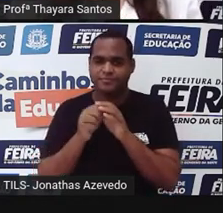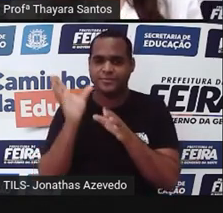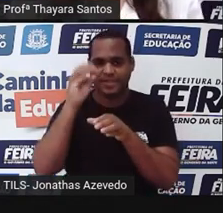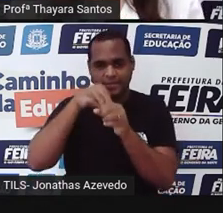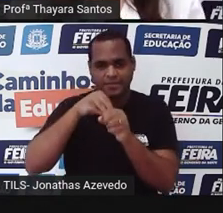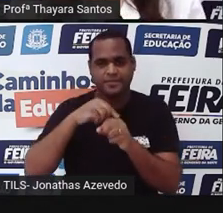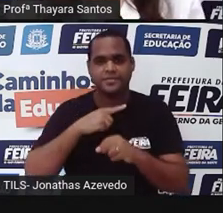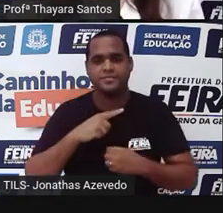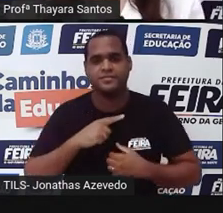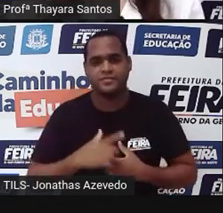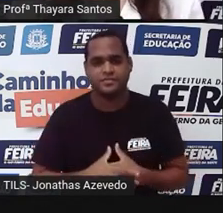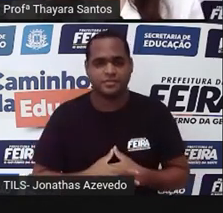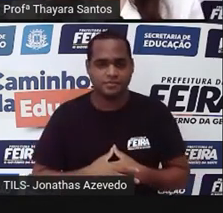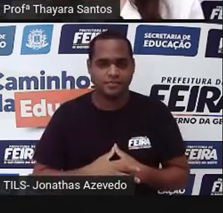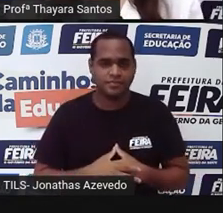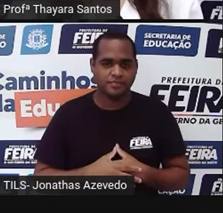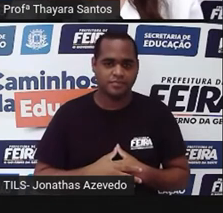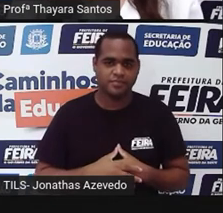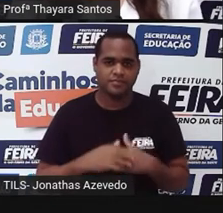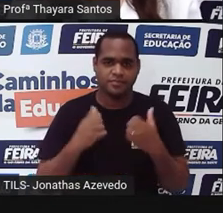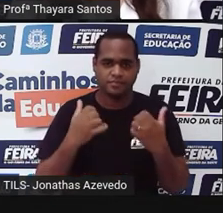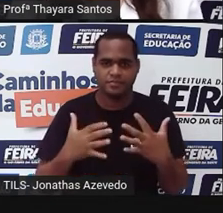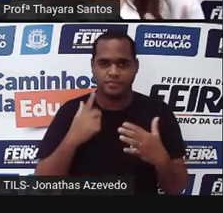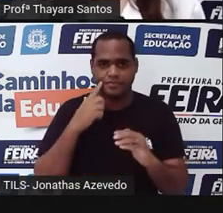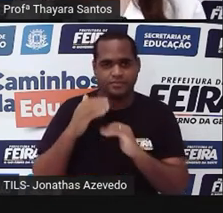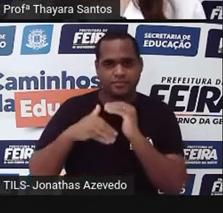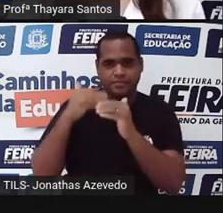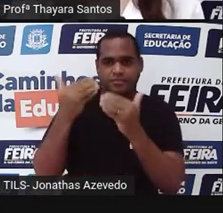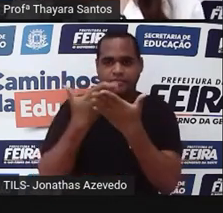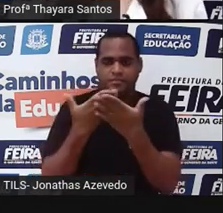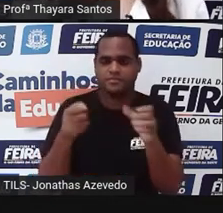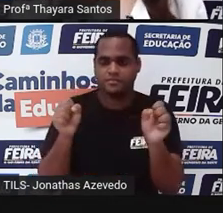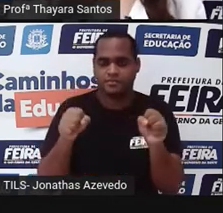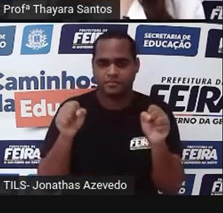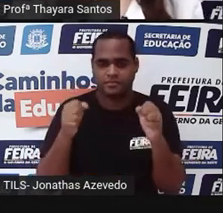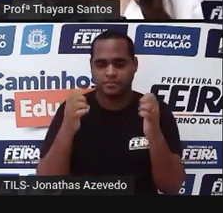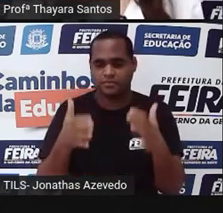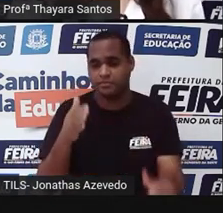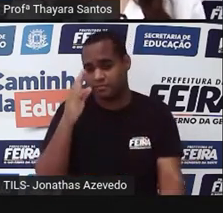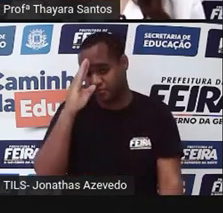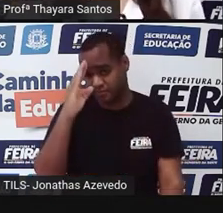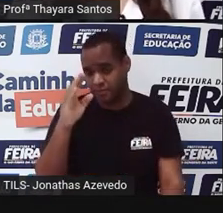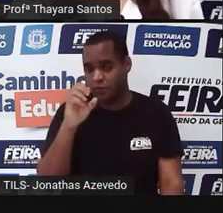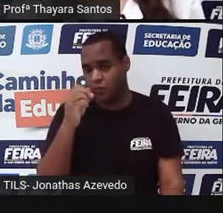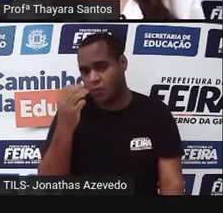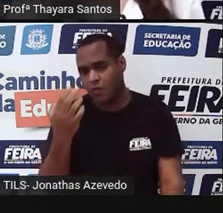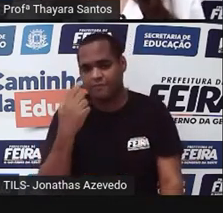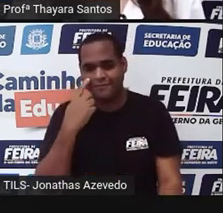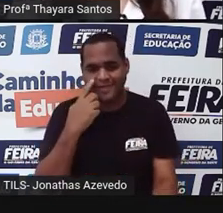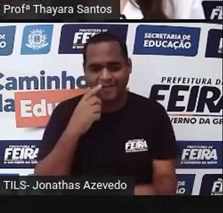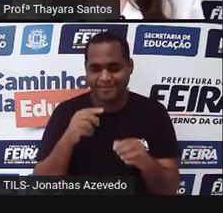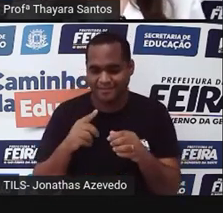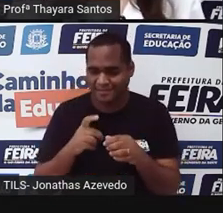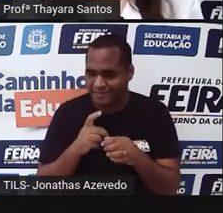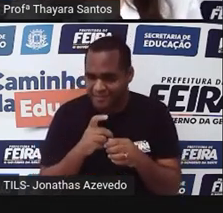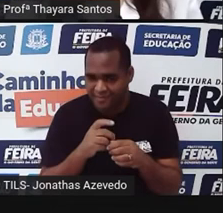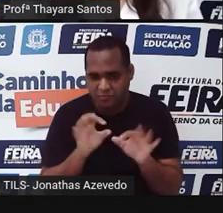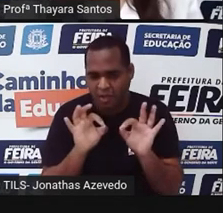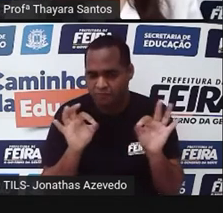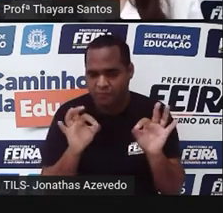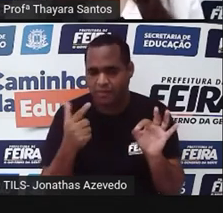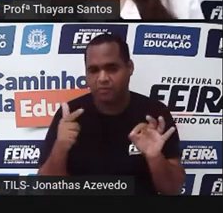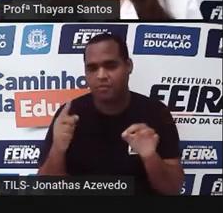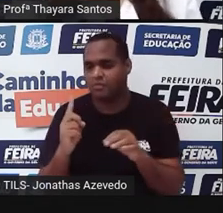a cloaca. E o desenvolvimento deles pode ser direto, sem fase larval. Ou pode ser